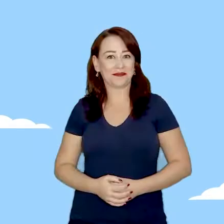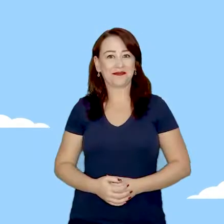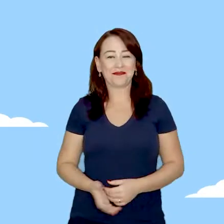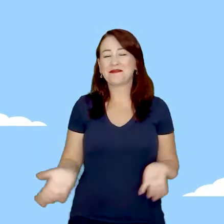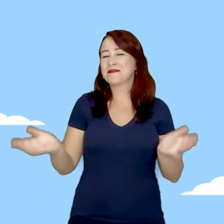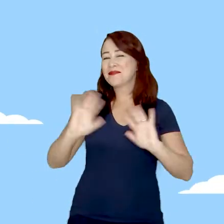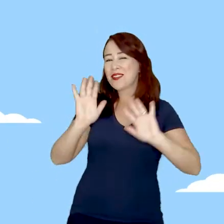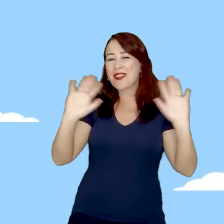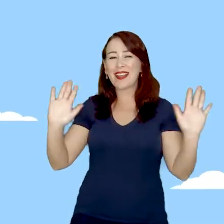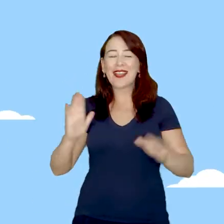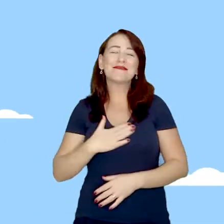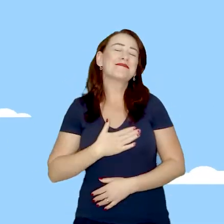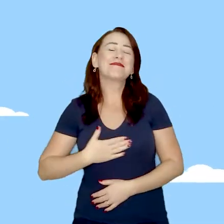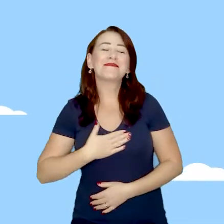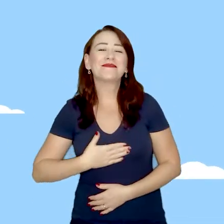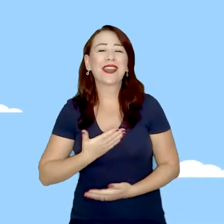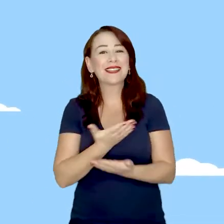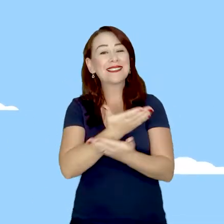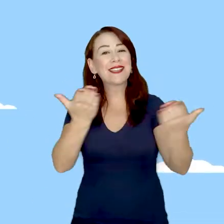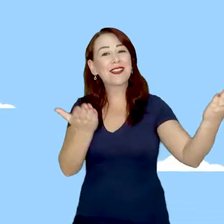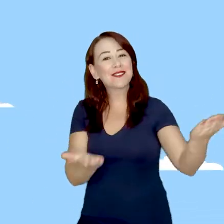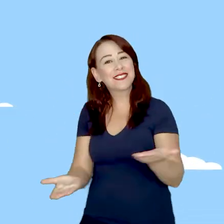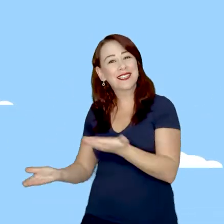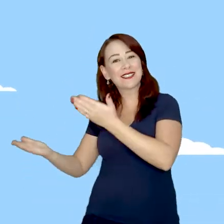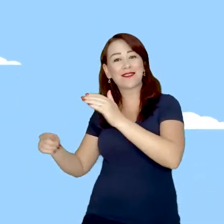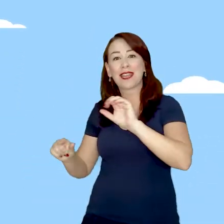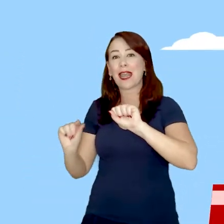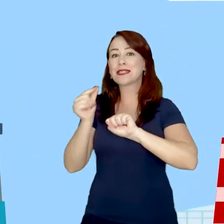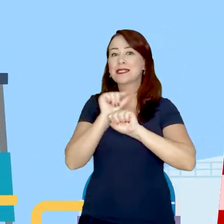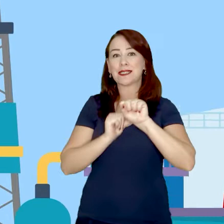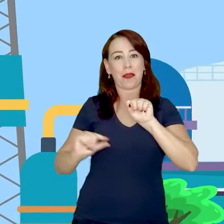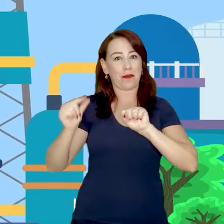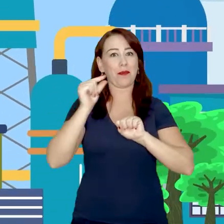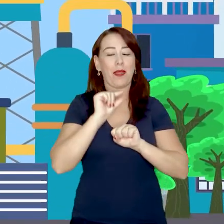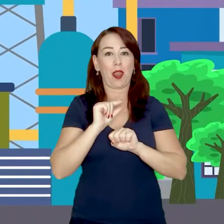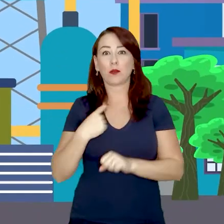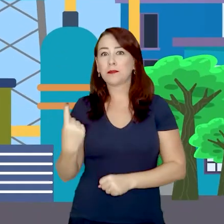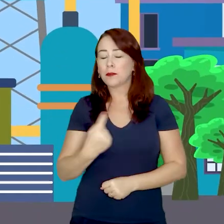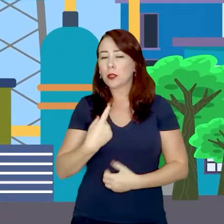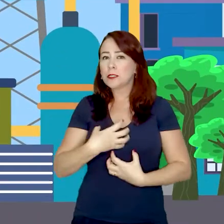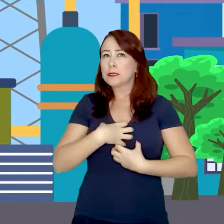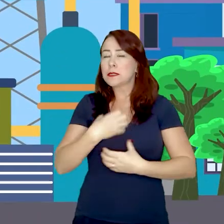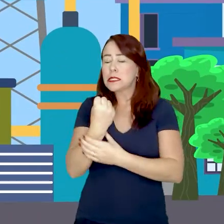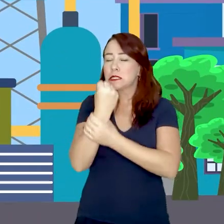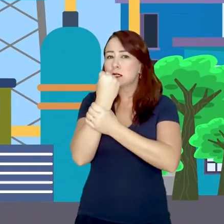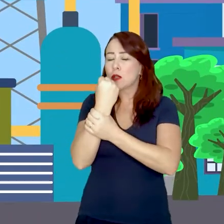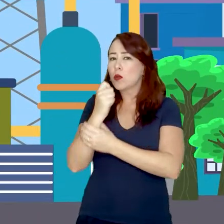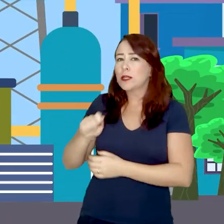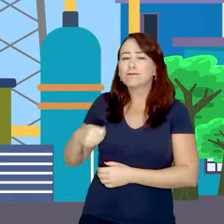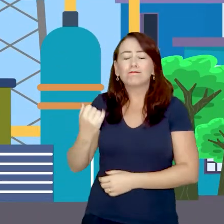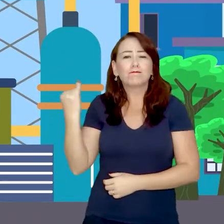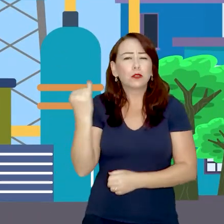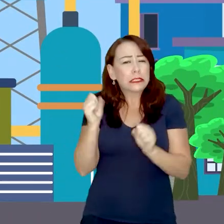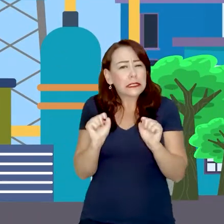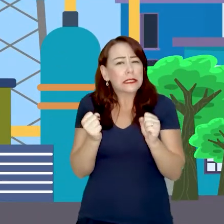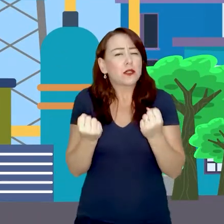Olá, é um prazer receber você aqui na Samarco. Para nós, a segurança é algo muito importante e